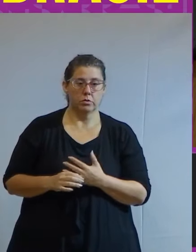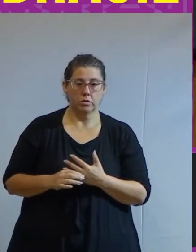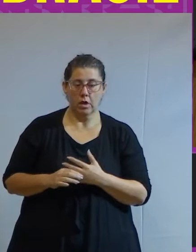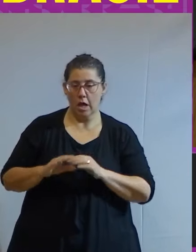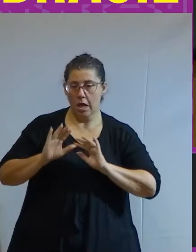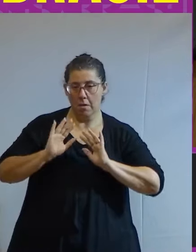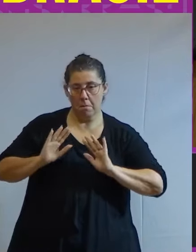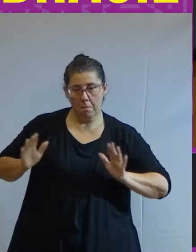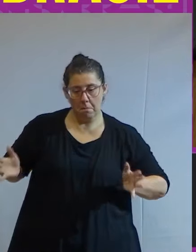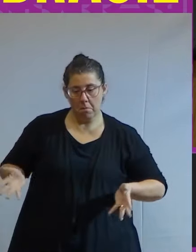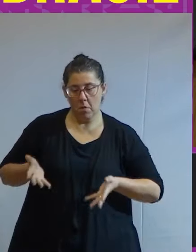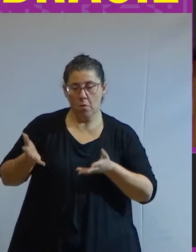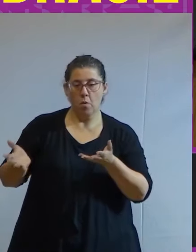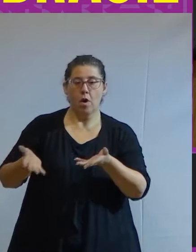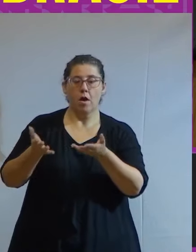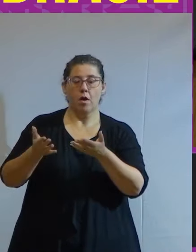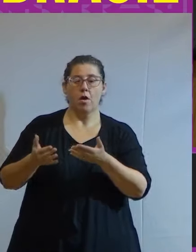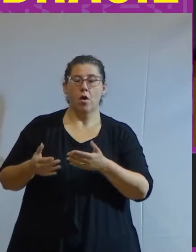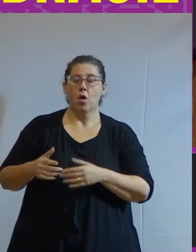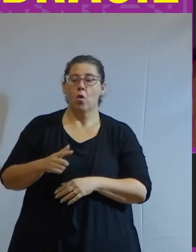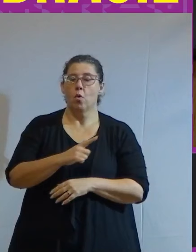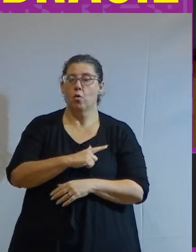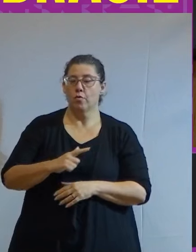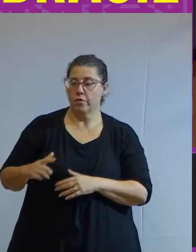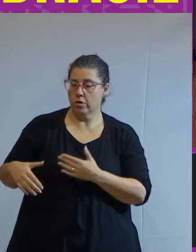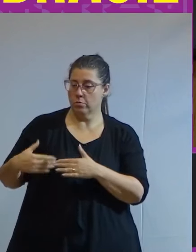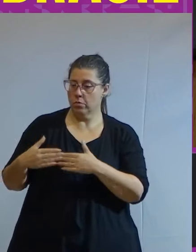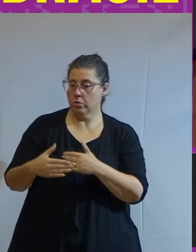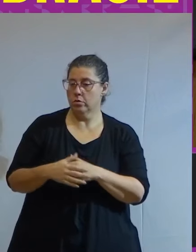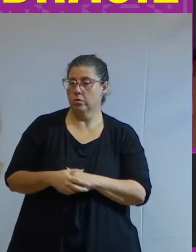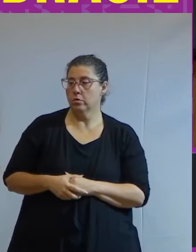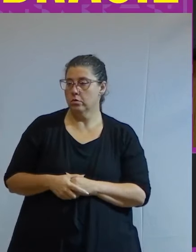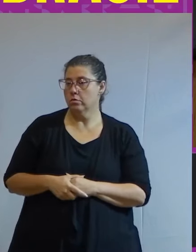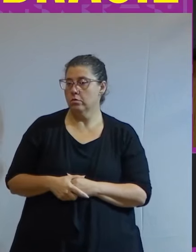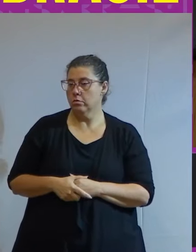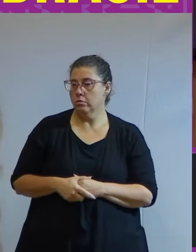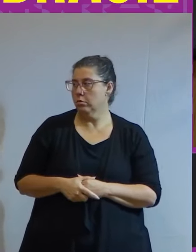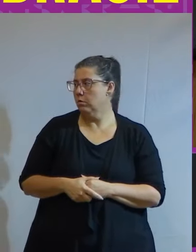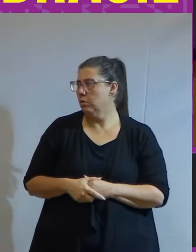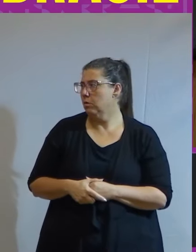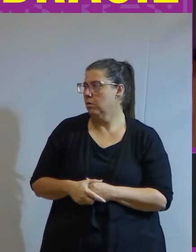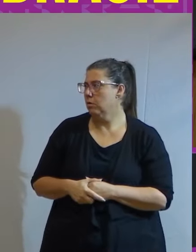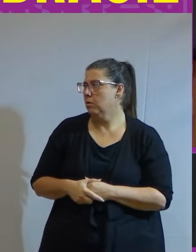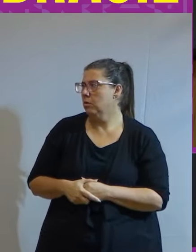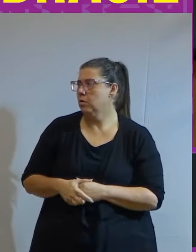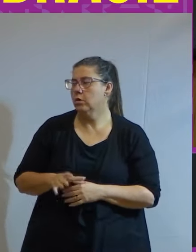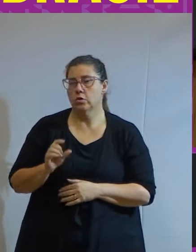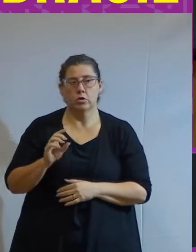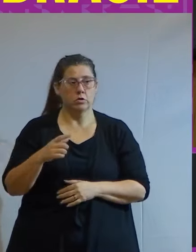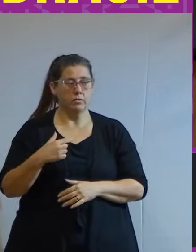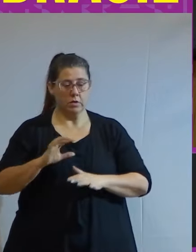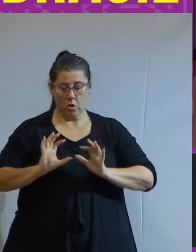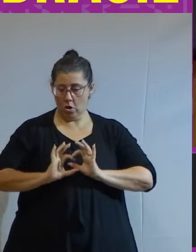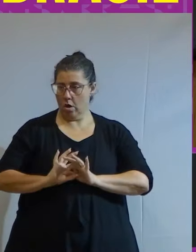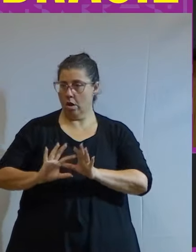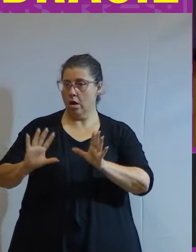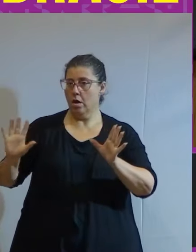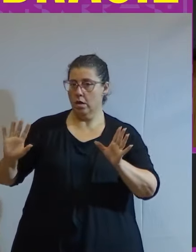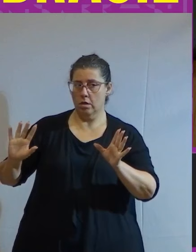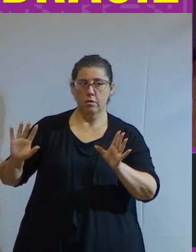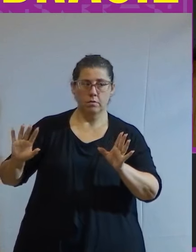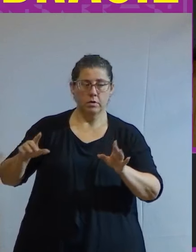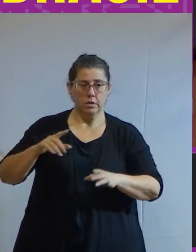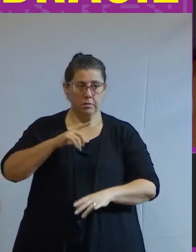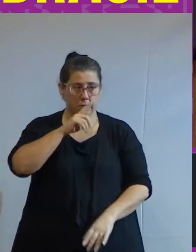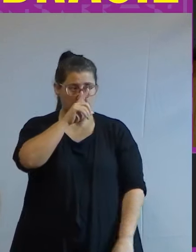um governo progressista para nos não só nos libertar dessa ameaça